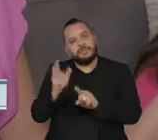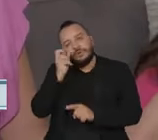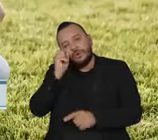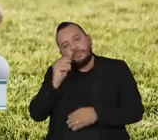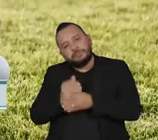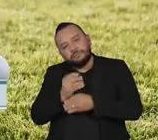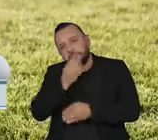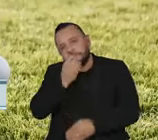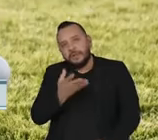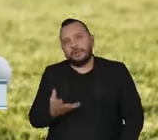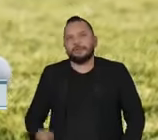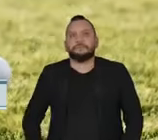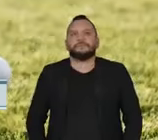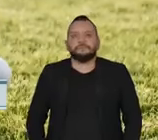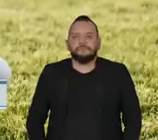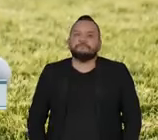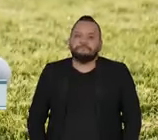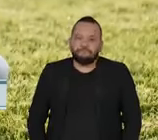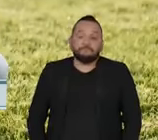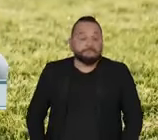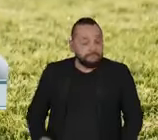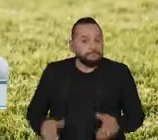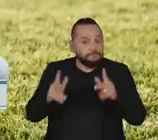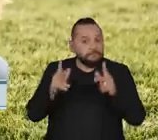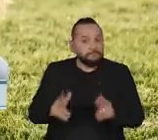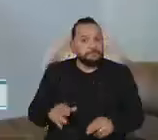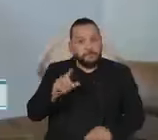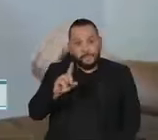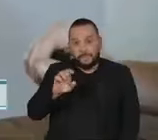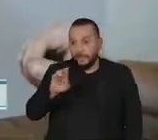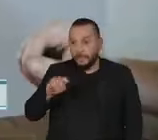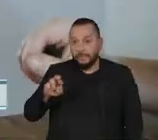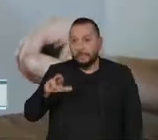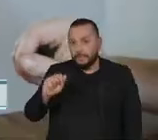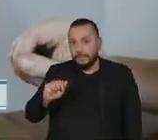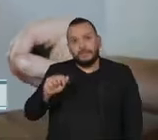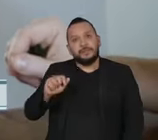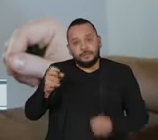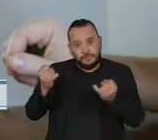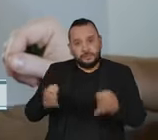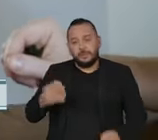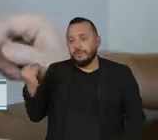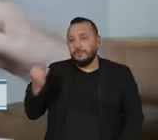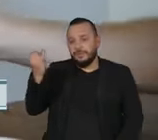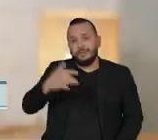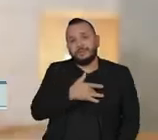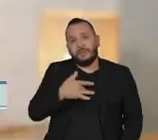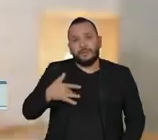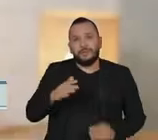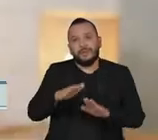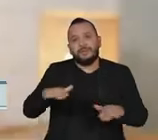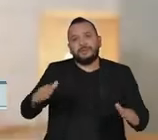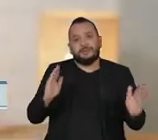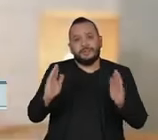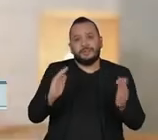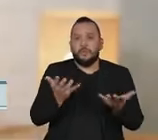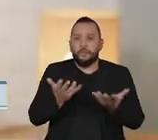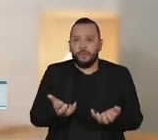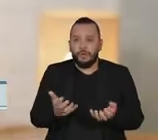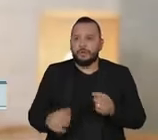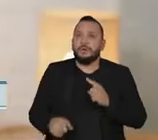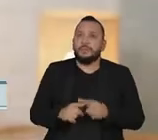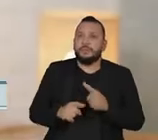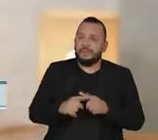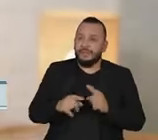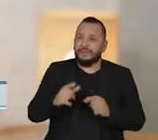confortável. Cuidados como os adotados pela Débora são essenciais para manter a saúde das crianças neste tempo seco, já que a